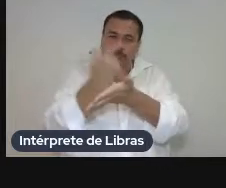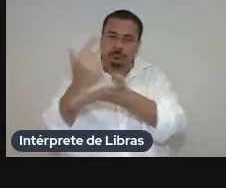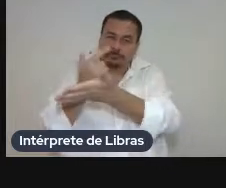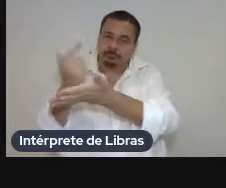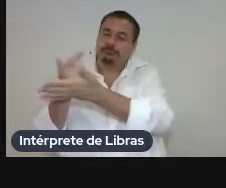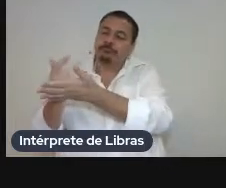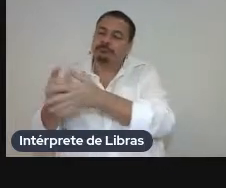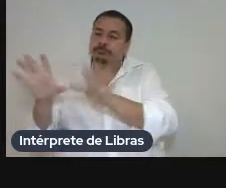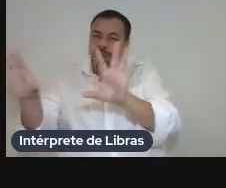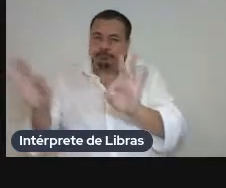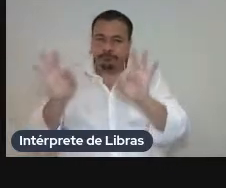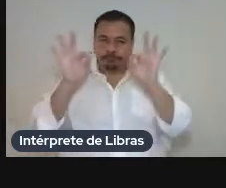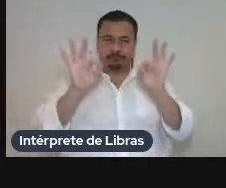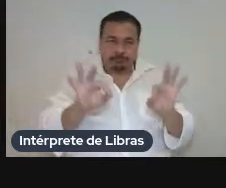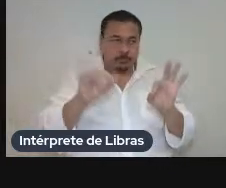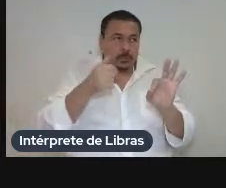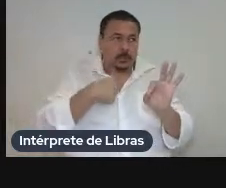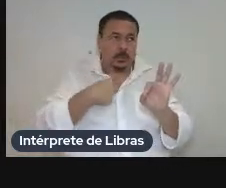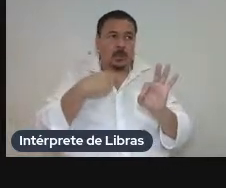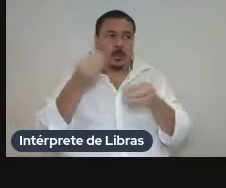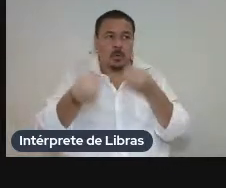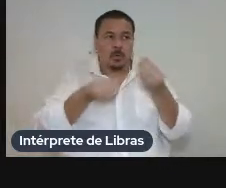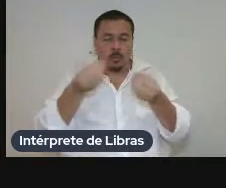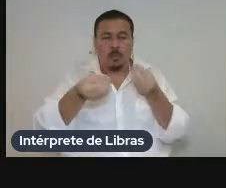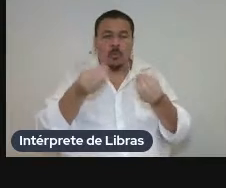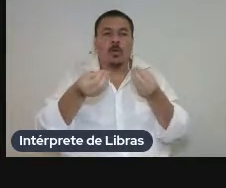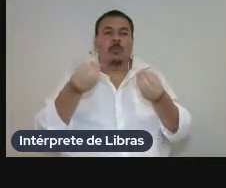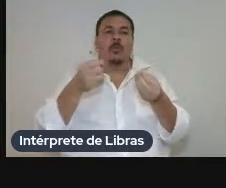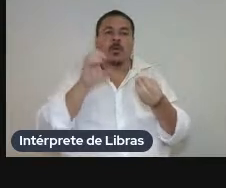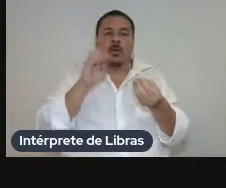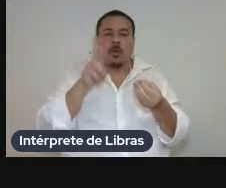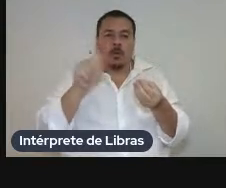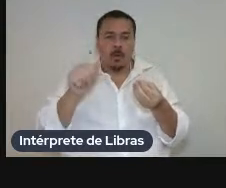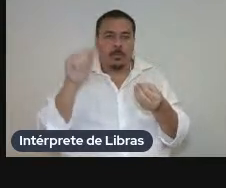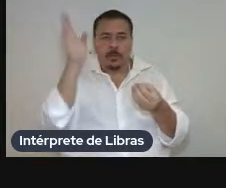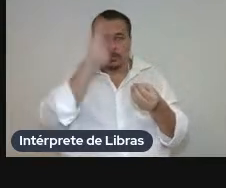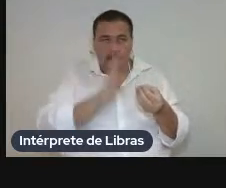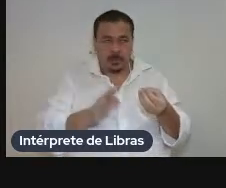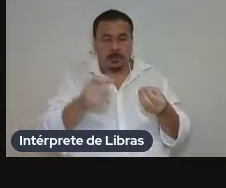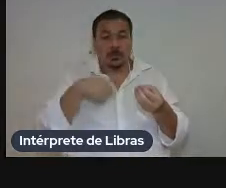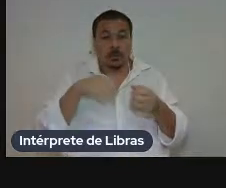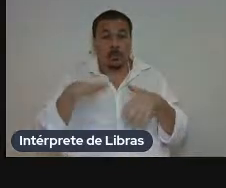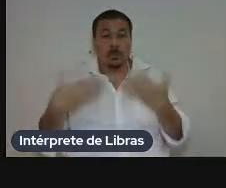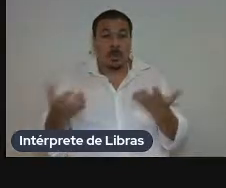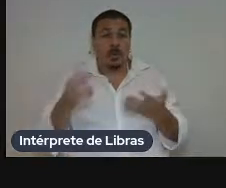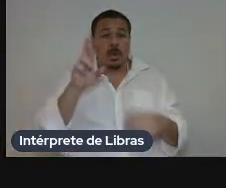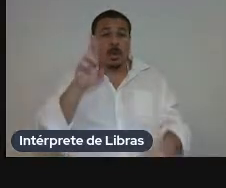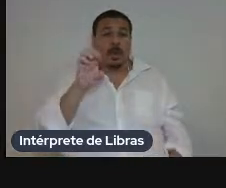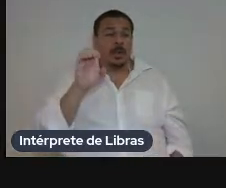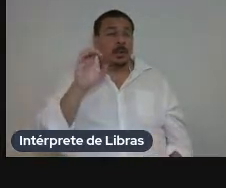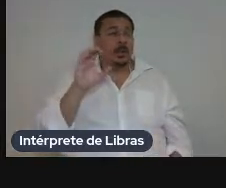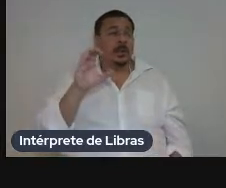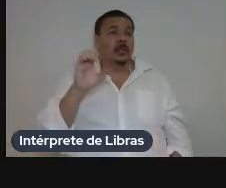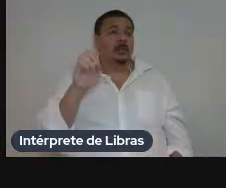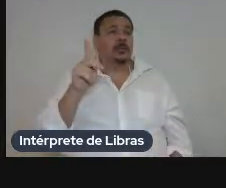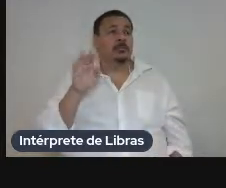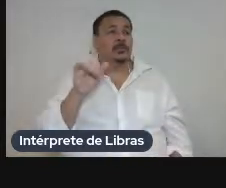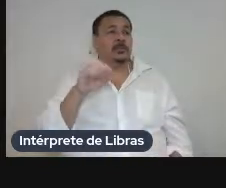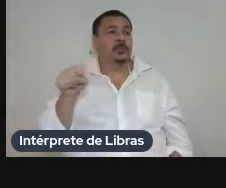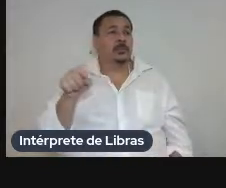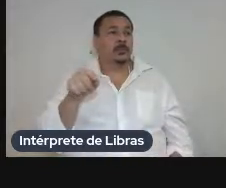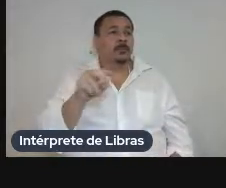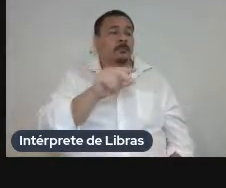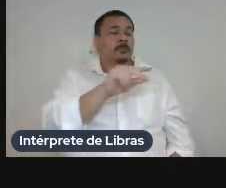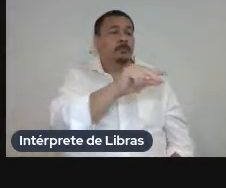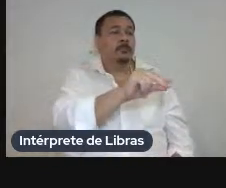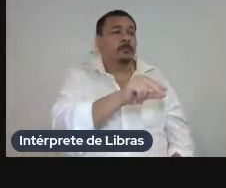tentar entender como que essa obra chegou no Brasil qual é a recepção dessa obra como que essa obra